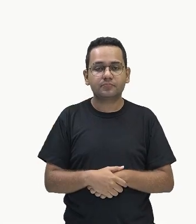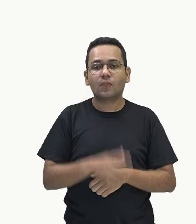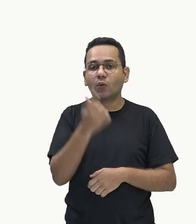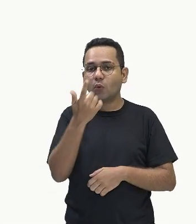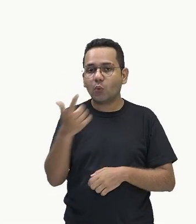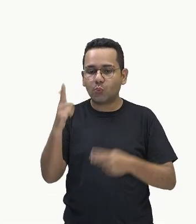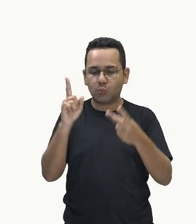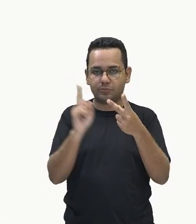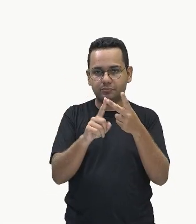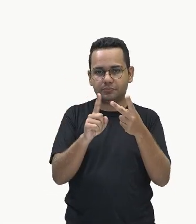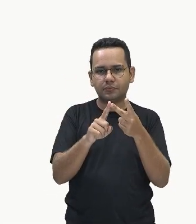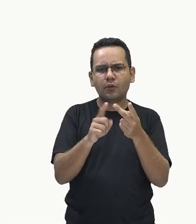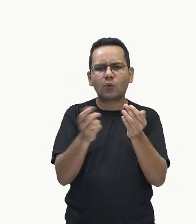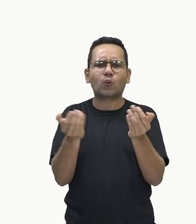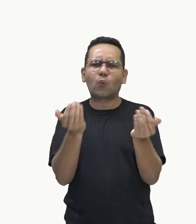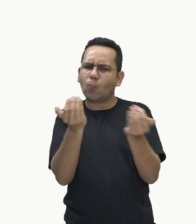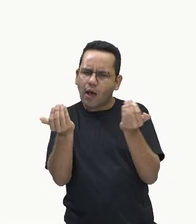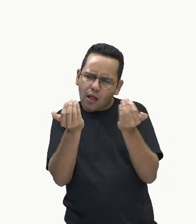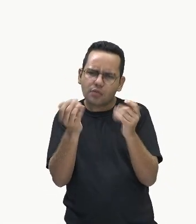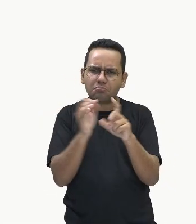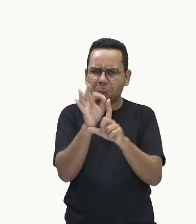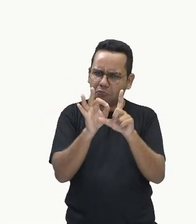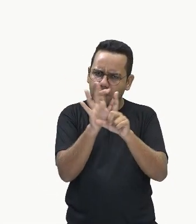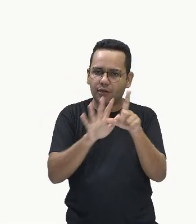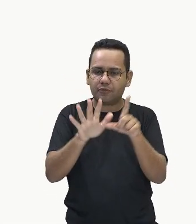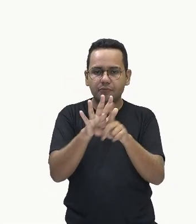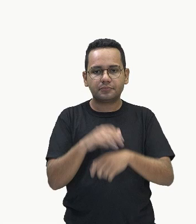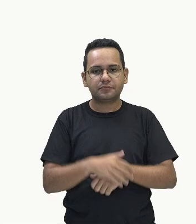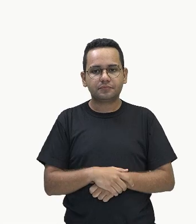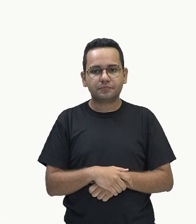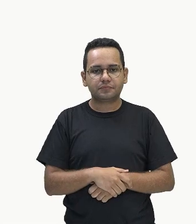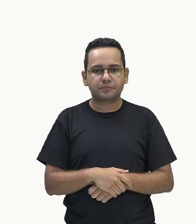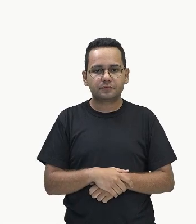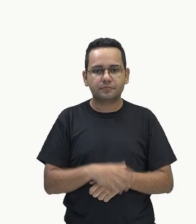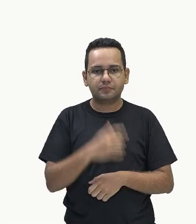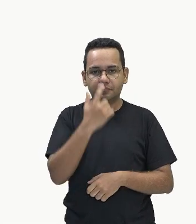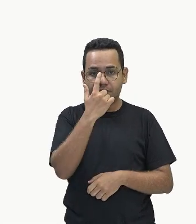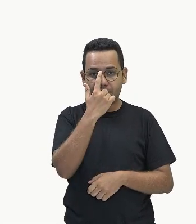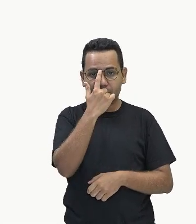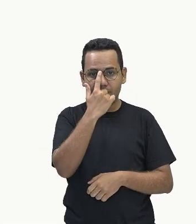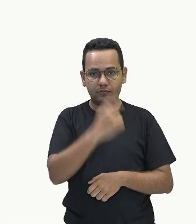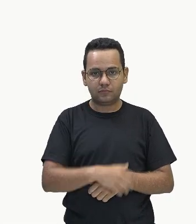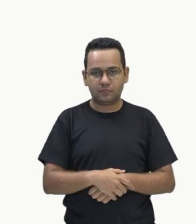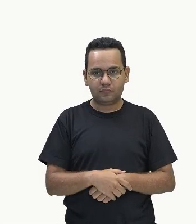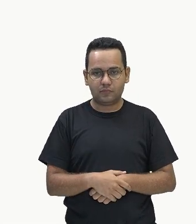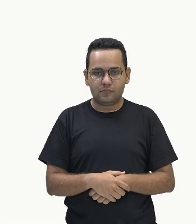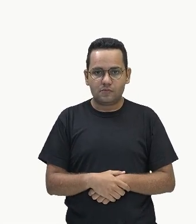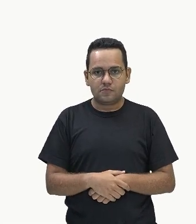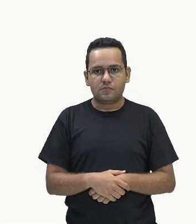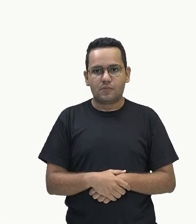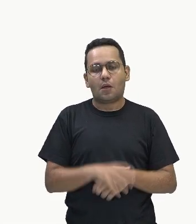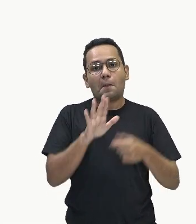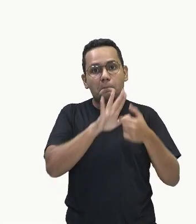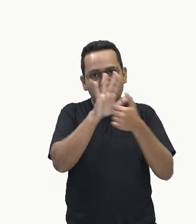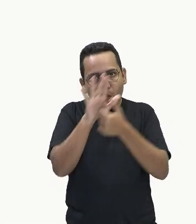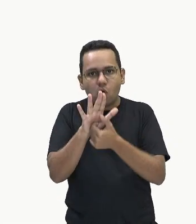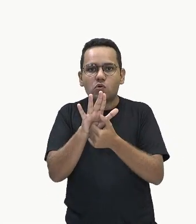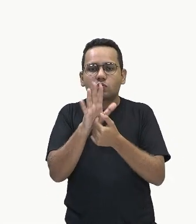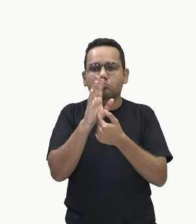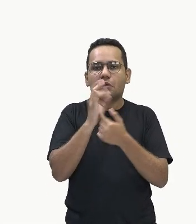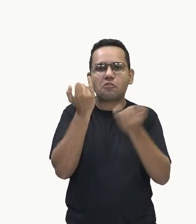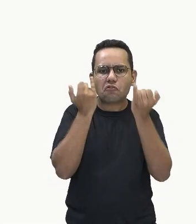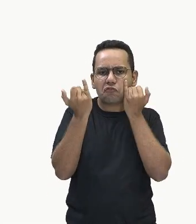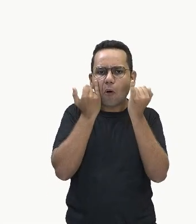Os gráficos de comparação confrontam dados entre várias categorias ou ao longo